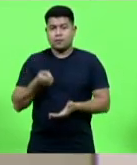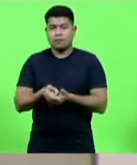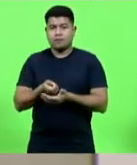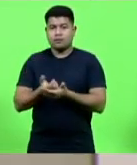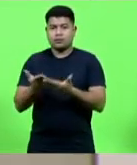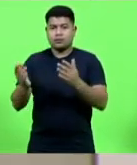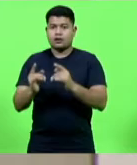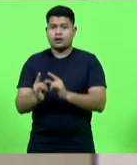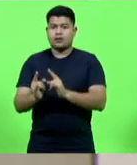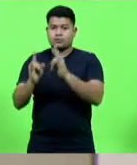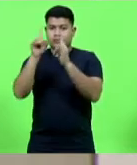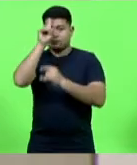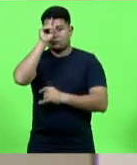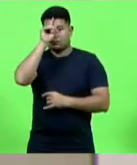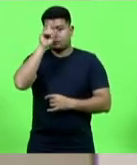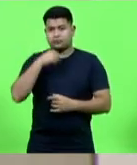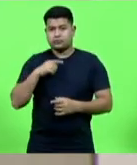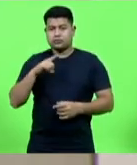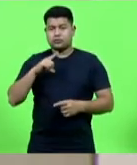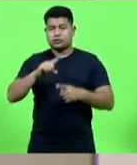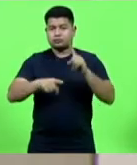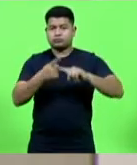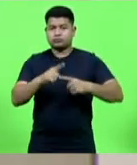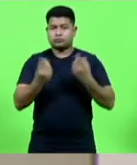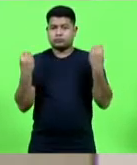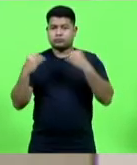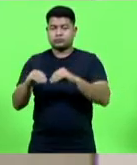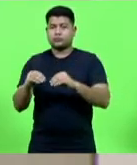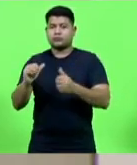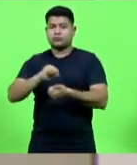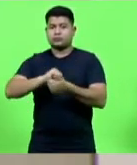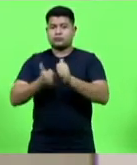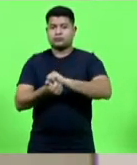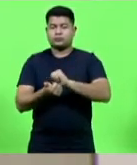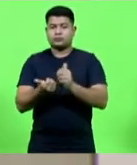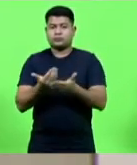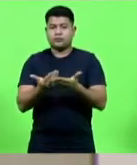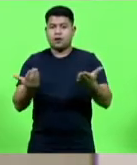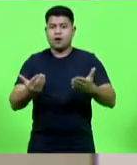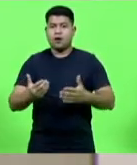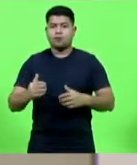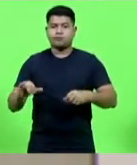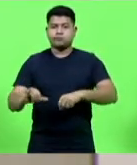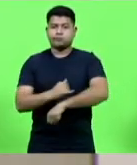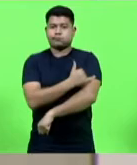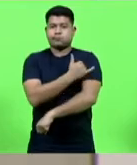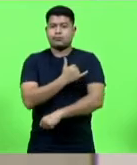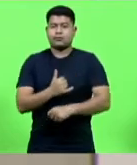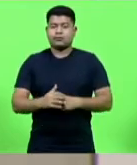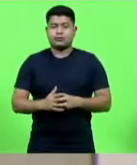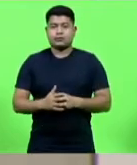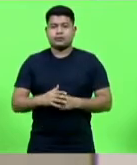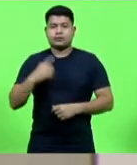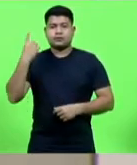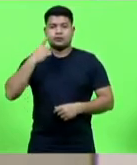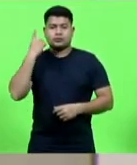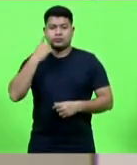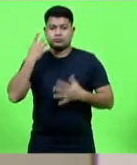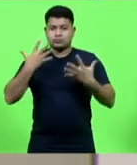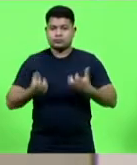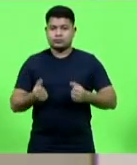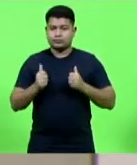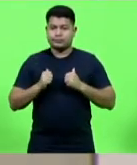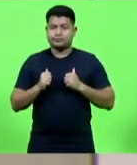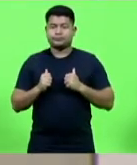hospitais públicos a possuir equipamentos adaptados ao atendimento aos obesos mórbidos. Deputados que aprovam, permaneçam como se encontra.